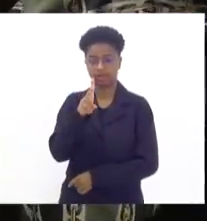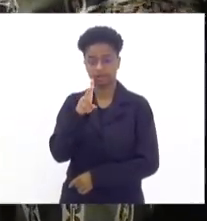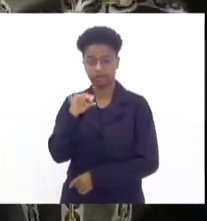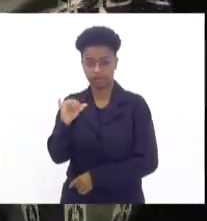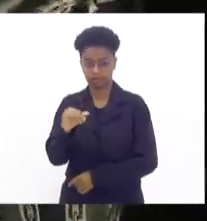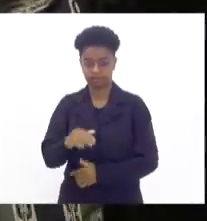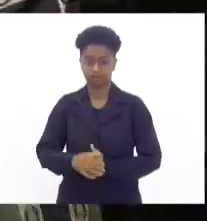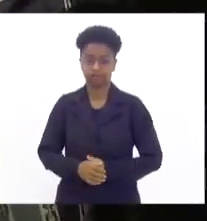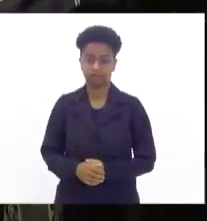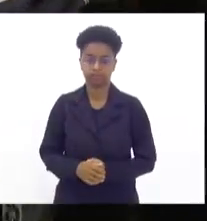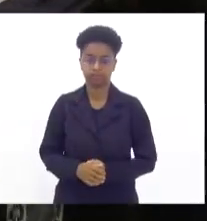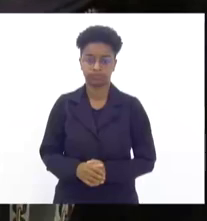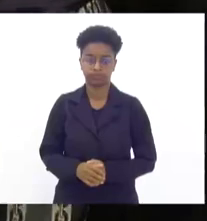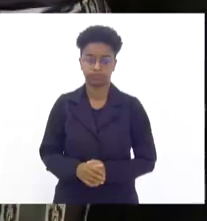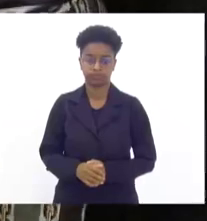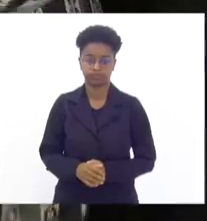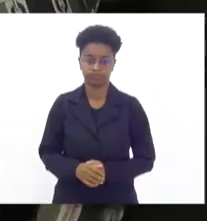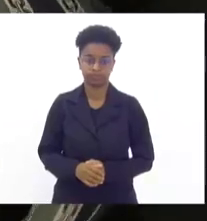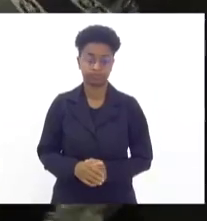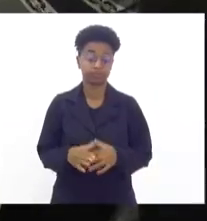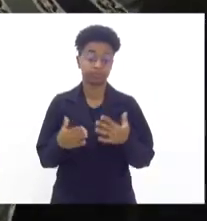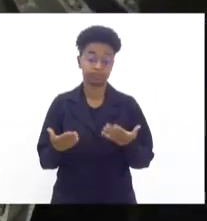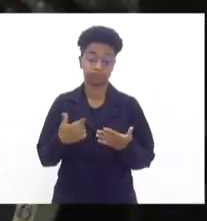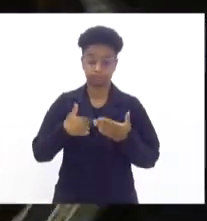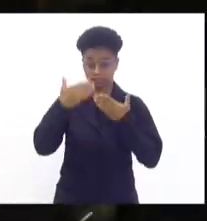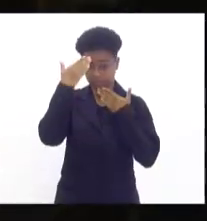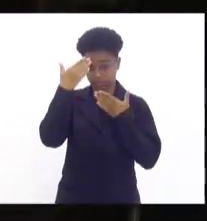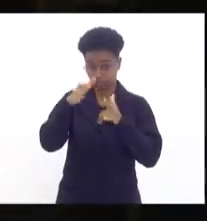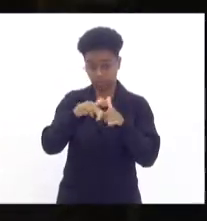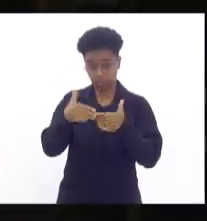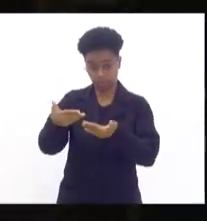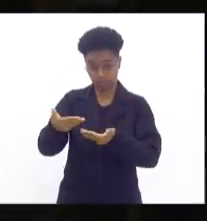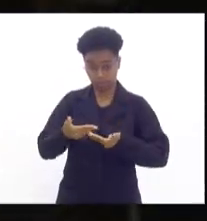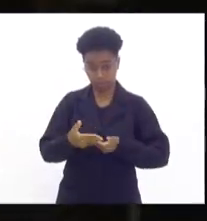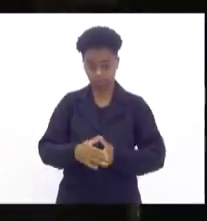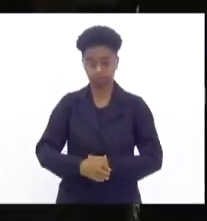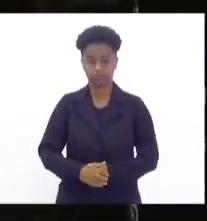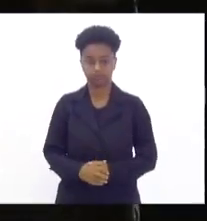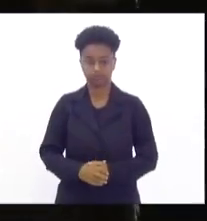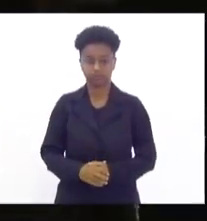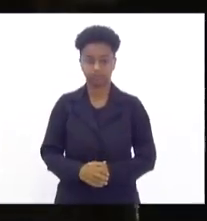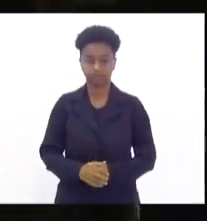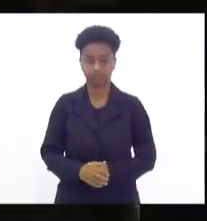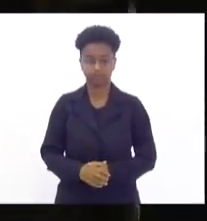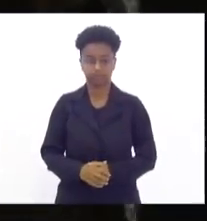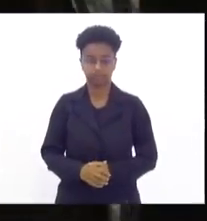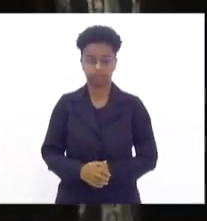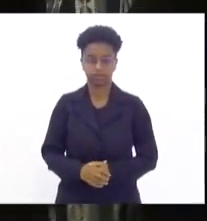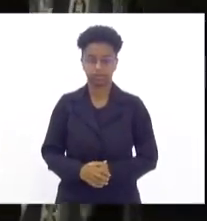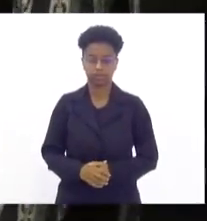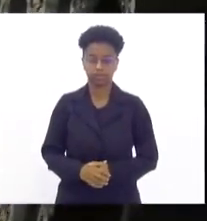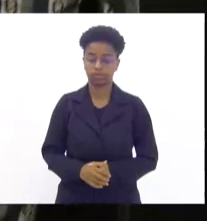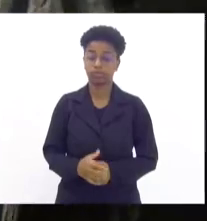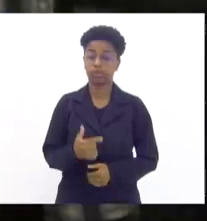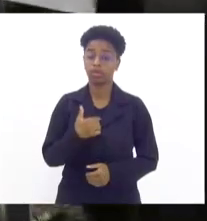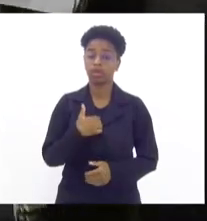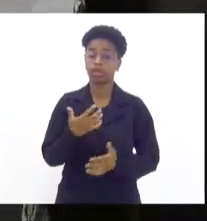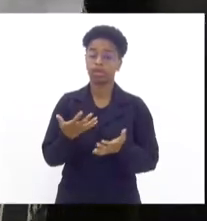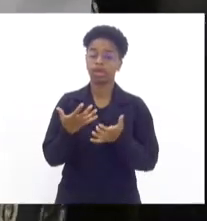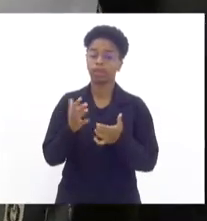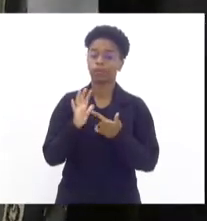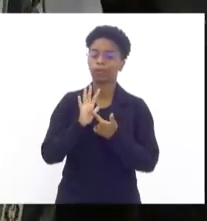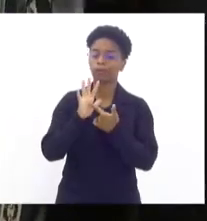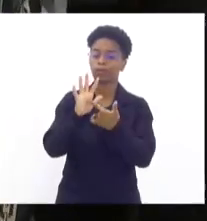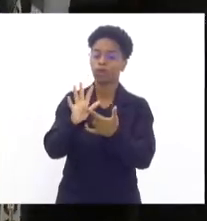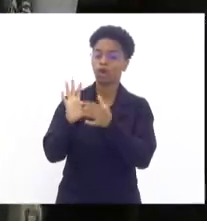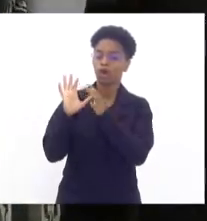quarenta um. Agradecido pelo convite aqui. Gostaria de fazer uma contextualização